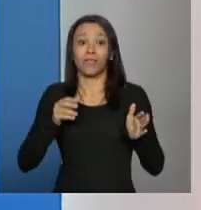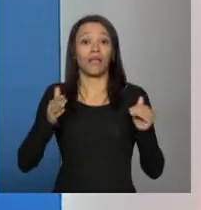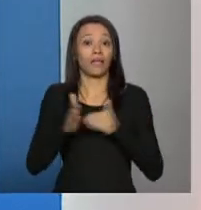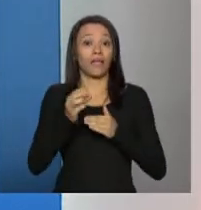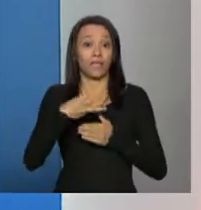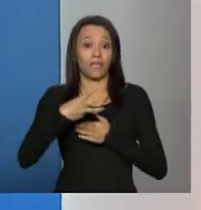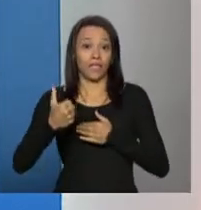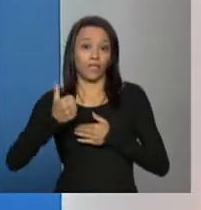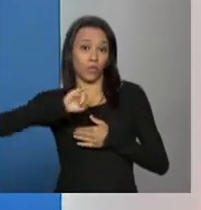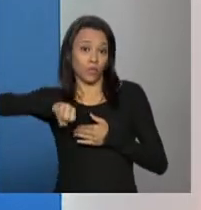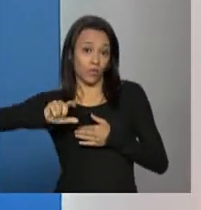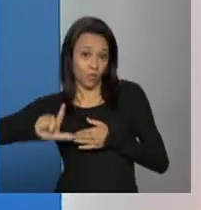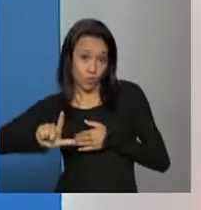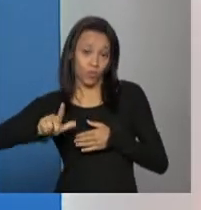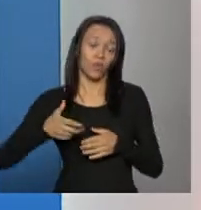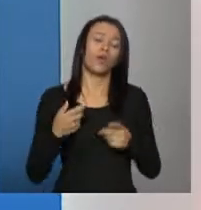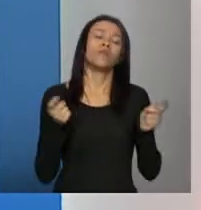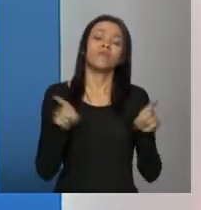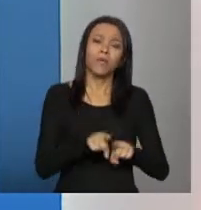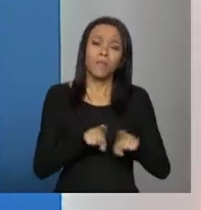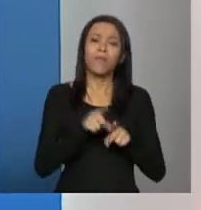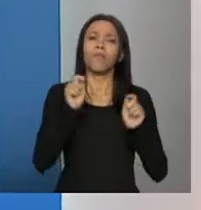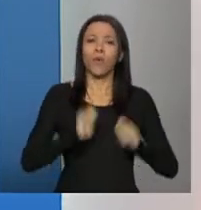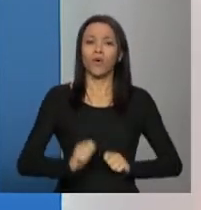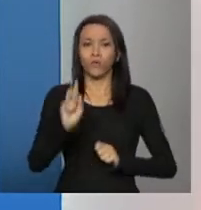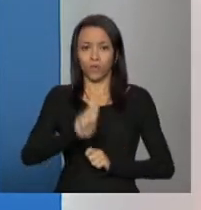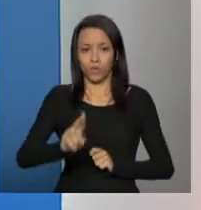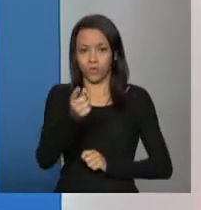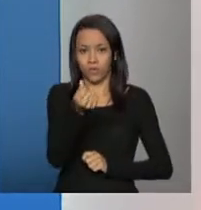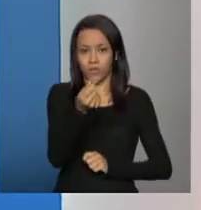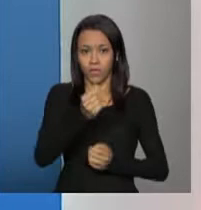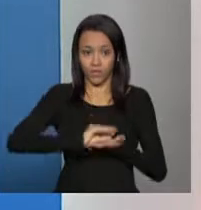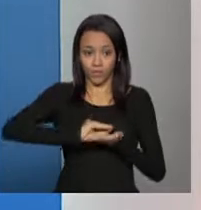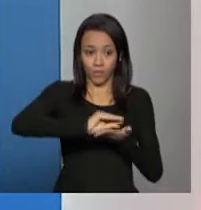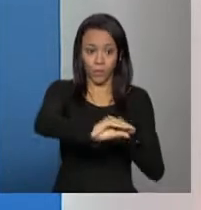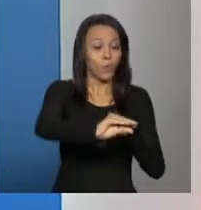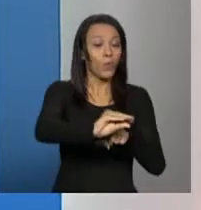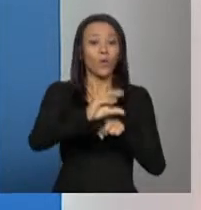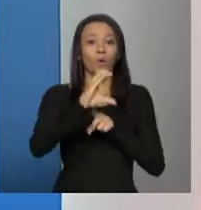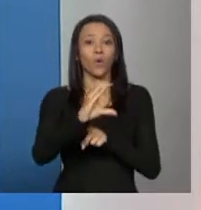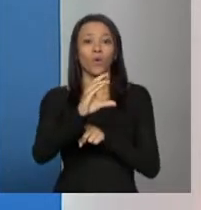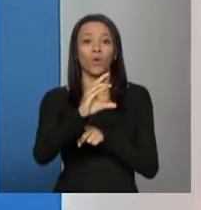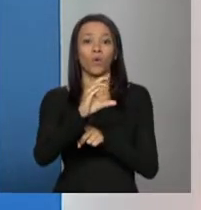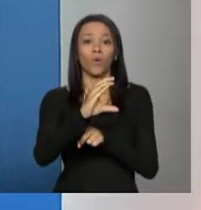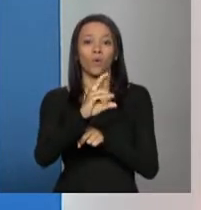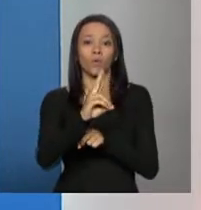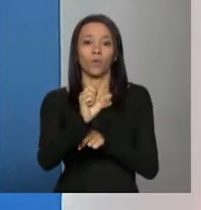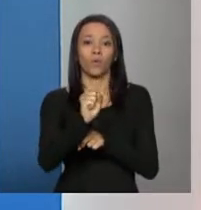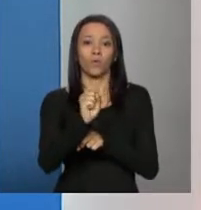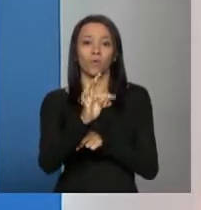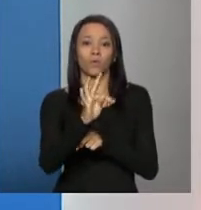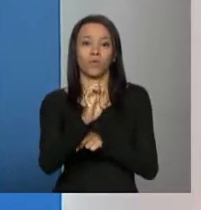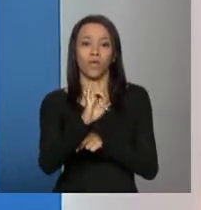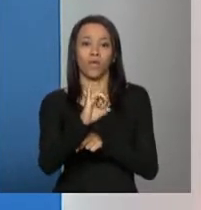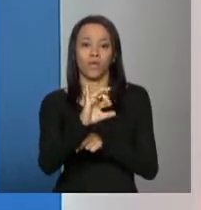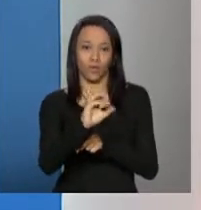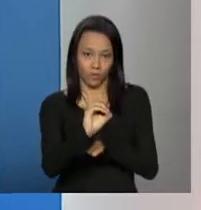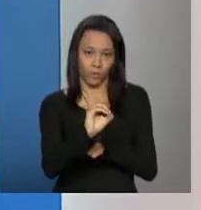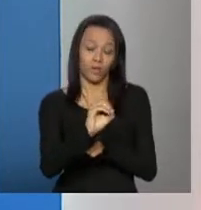pode usar esse recurso na modalidade de custeio, que é uma modalidade prevista para esses custos operacionais. É vedada